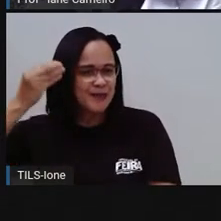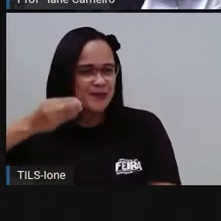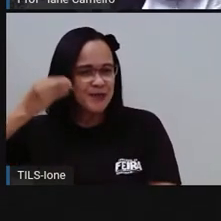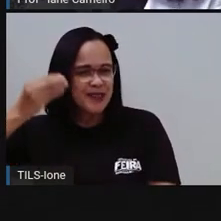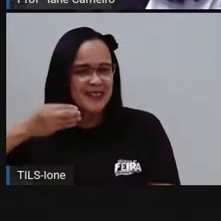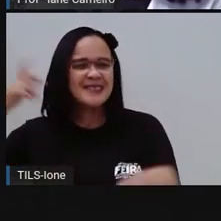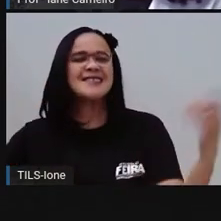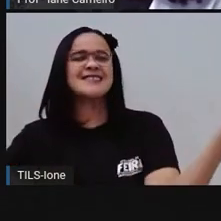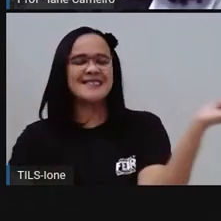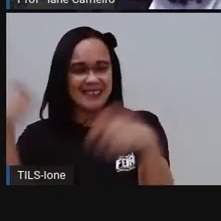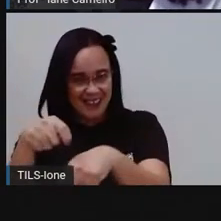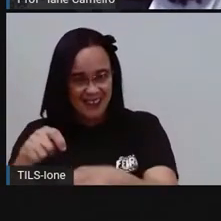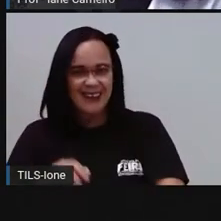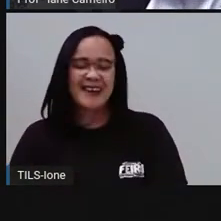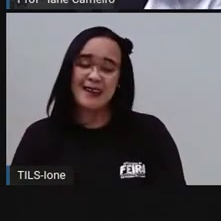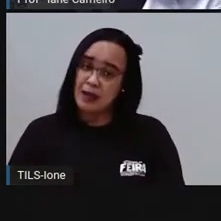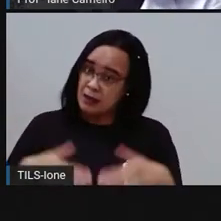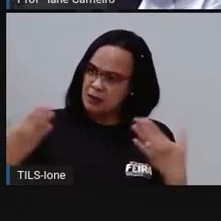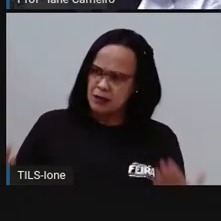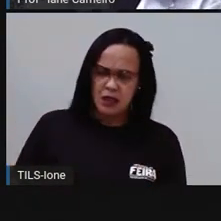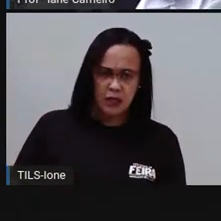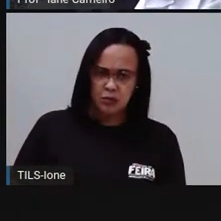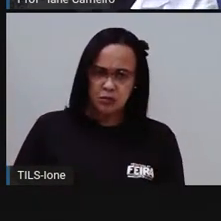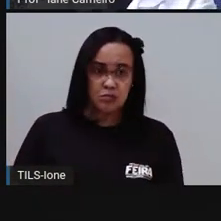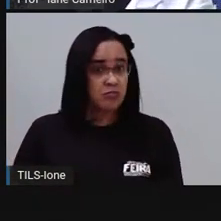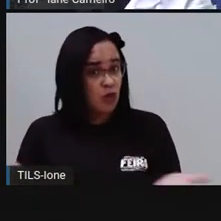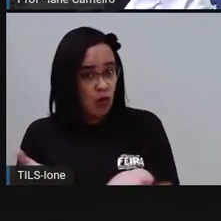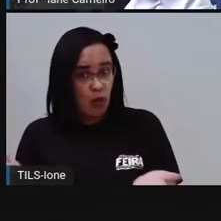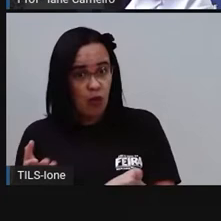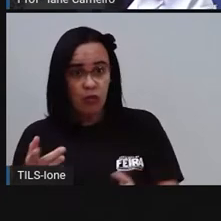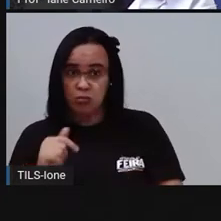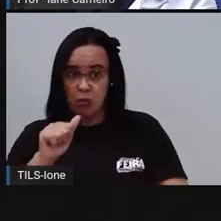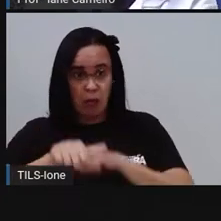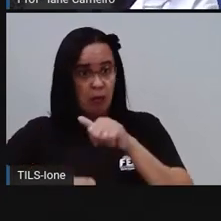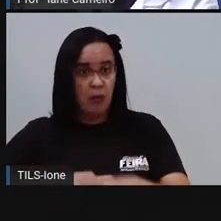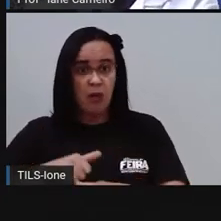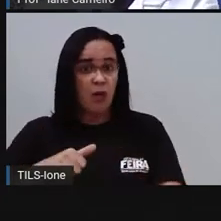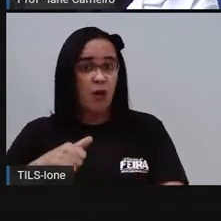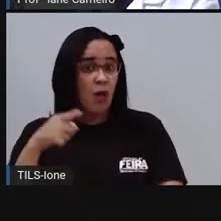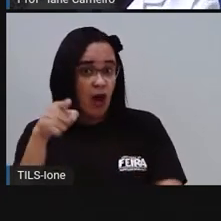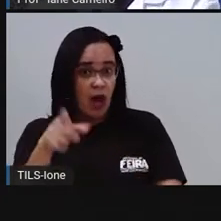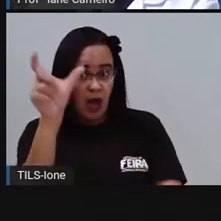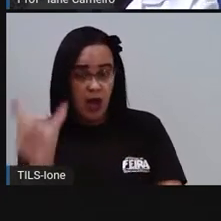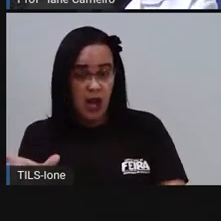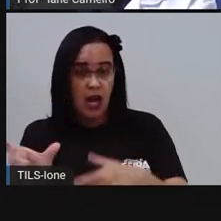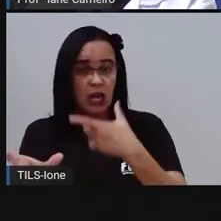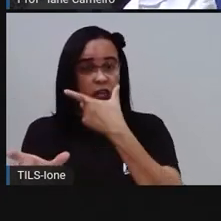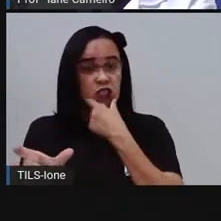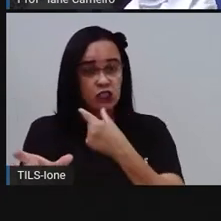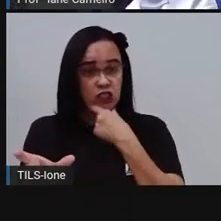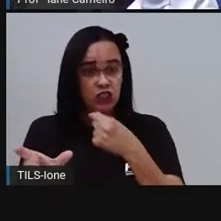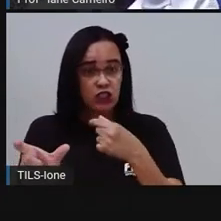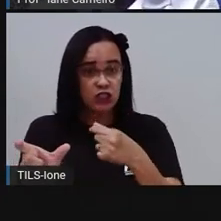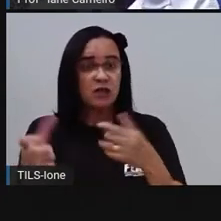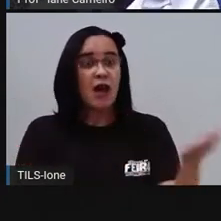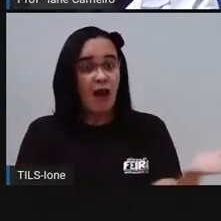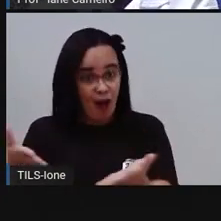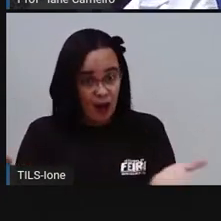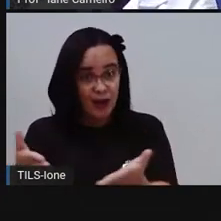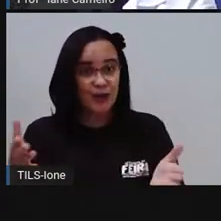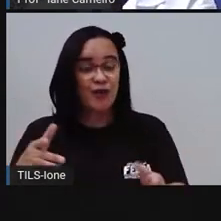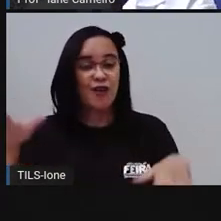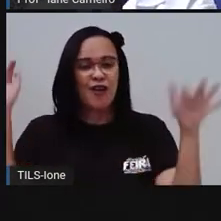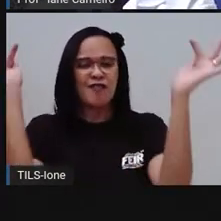Nem preciso dizer que hoje Pedro é o menino muito mais feliz. Porque entendeu que nesta vida